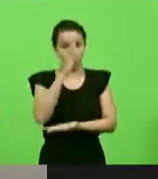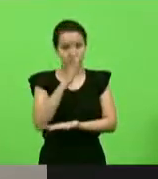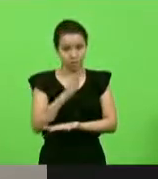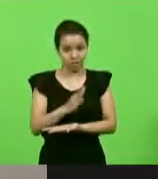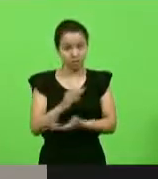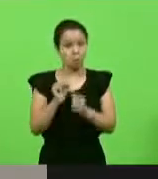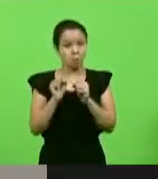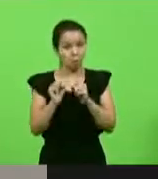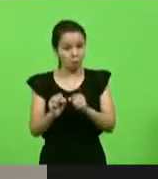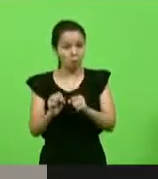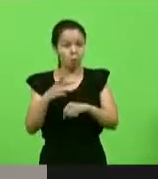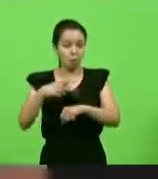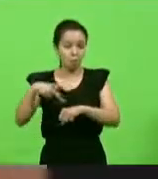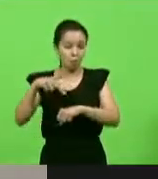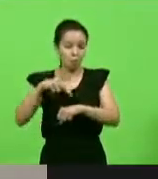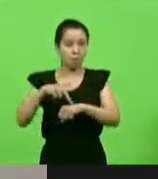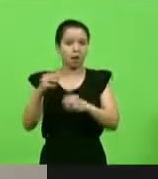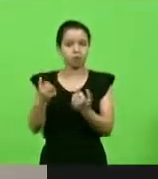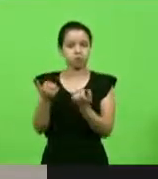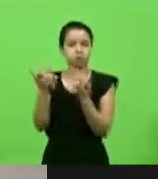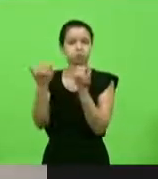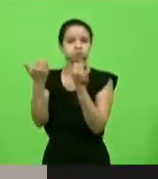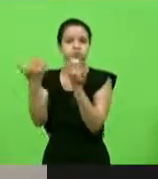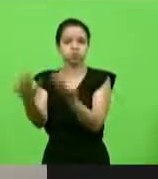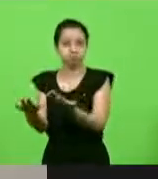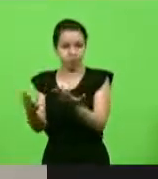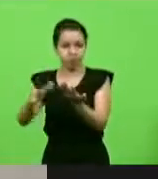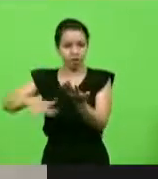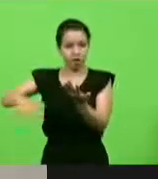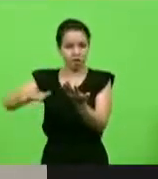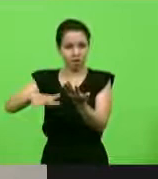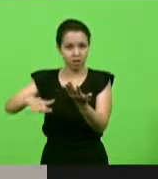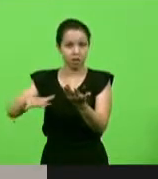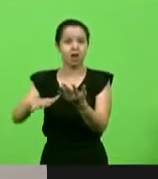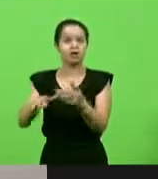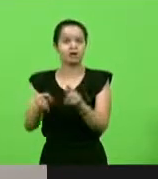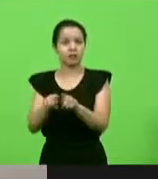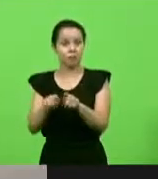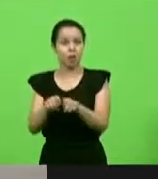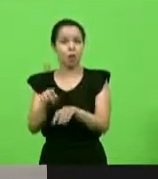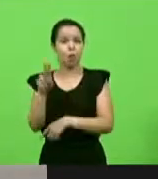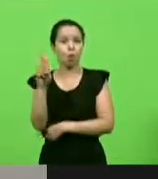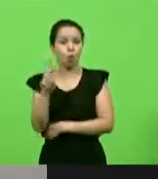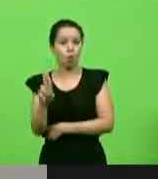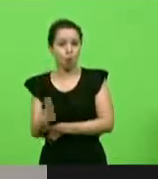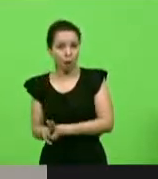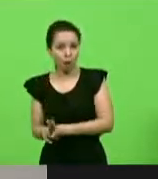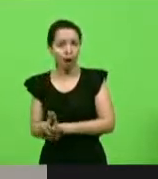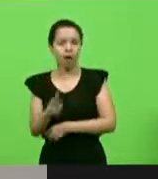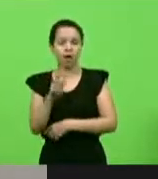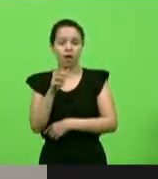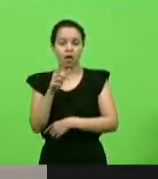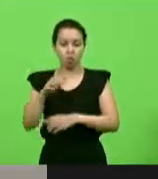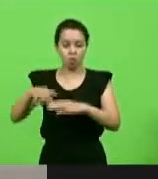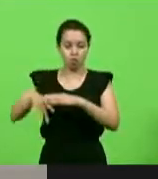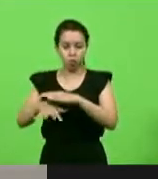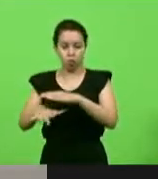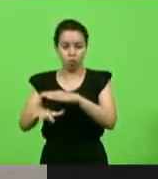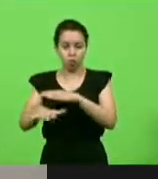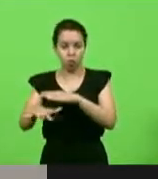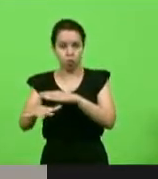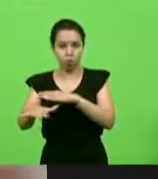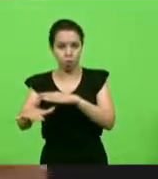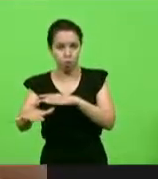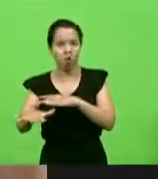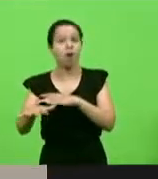possibilidade de atingir a região costeira do Uruguai. Vejam vocês as